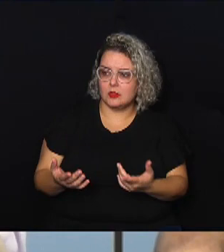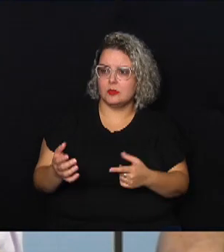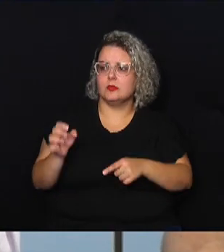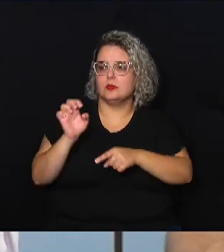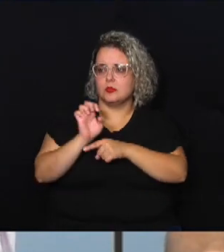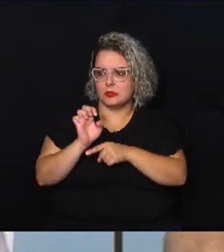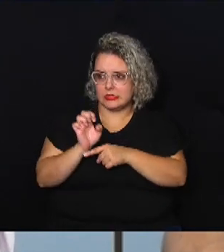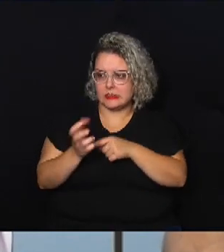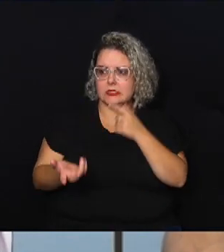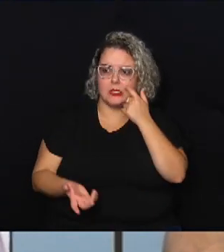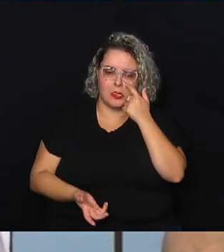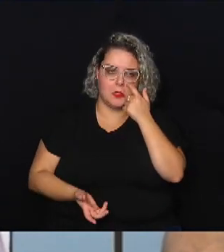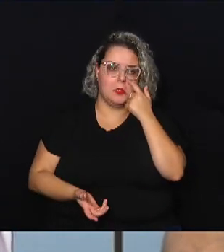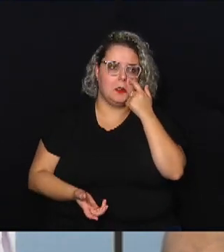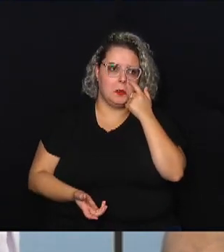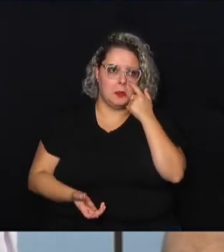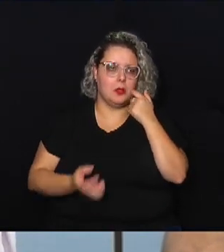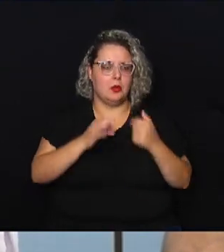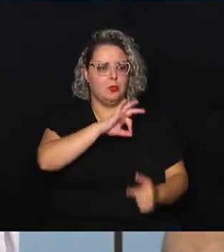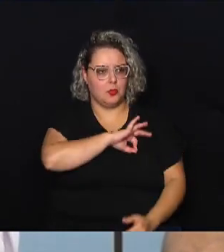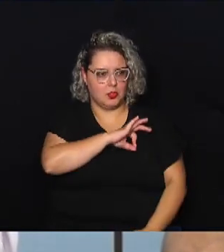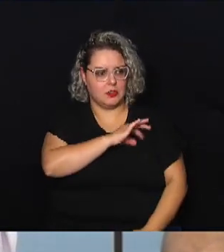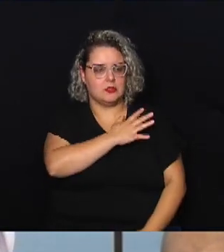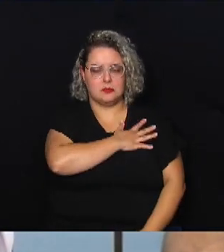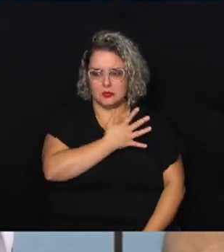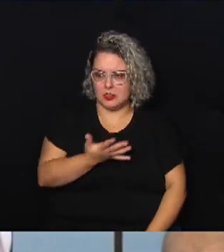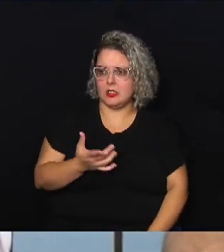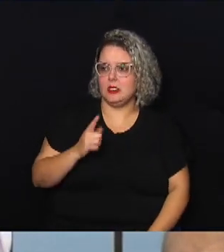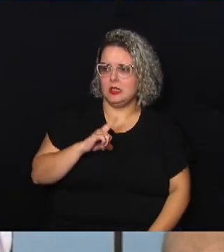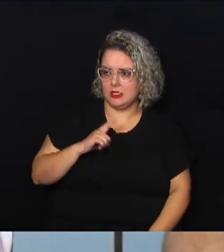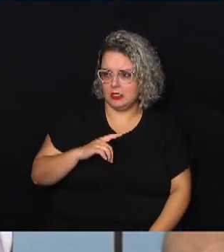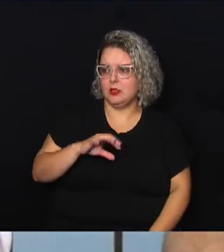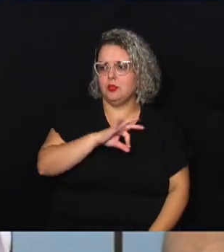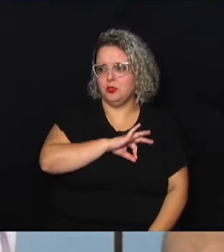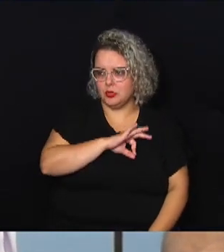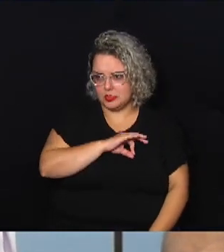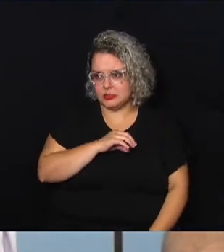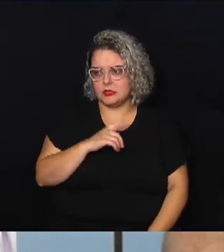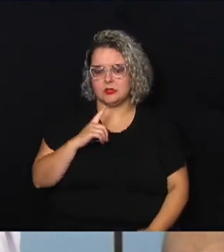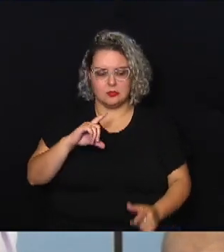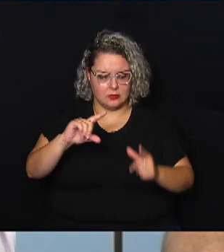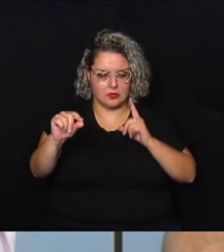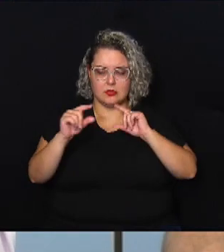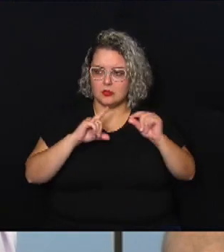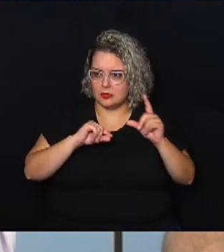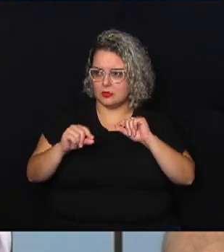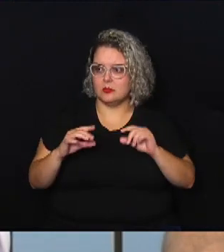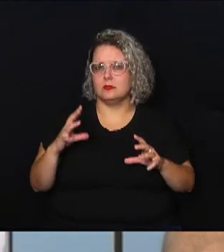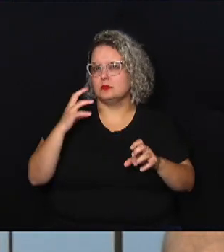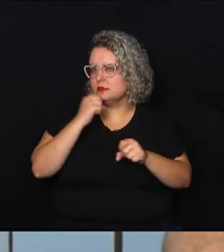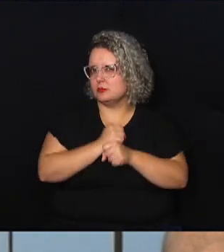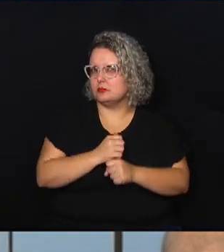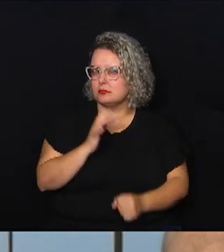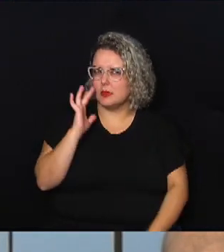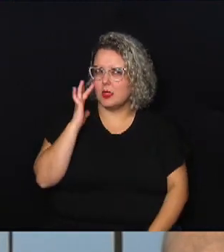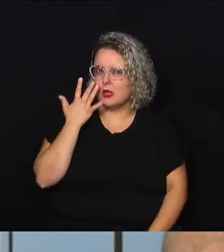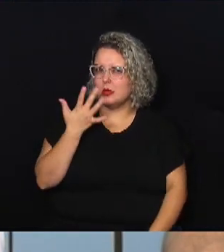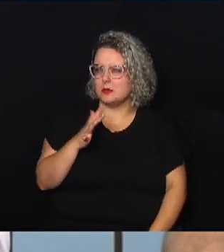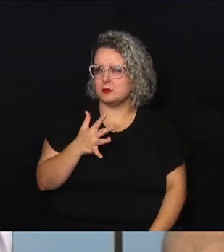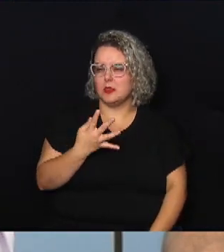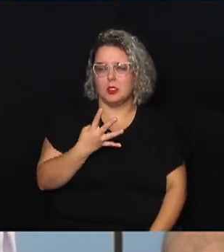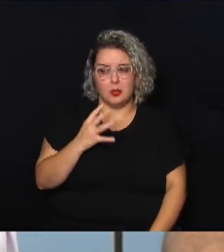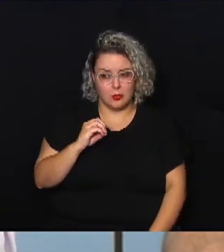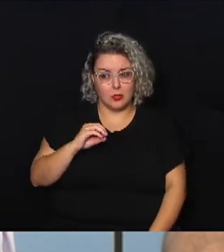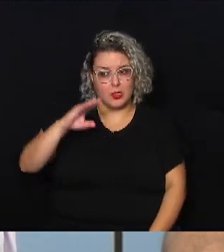a Polícia Militar vem ajudando então existem policiais militares que vão sair daqui no total se eu não me engano um total de 40